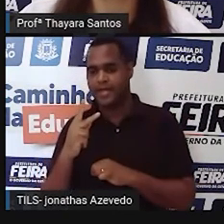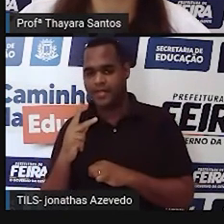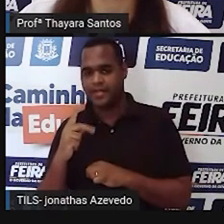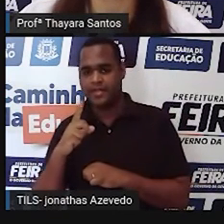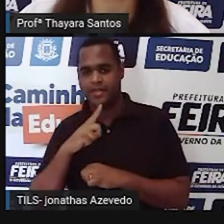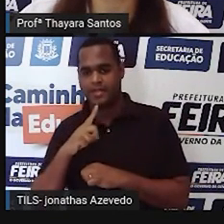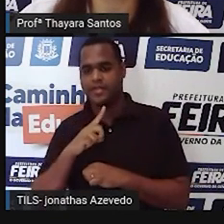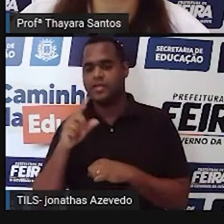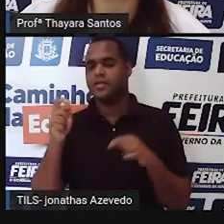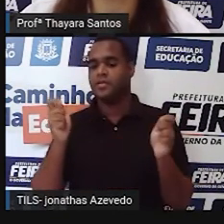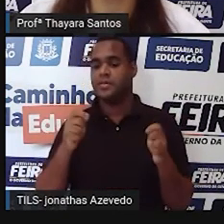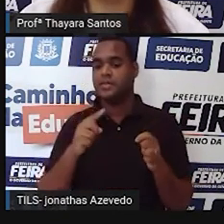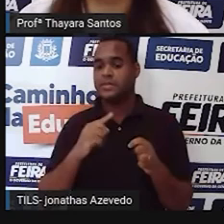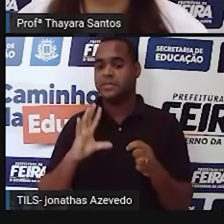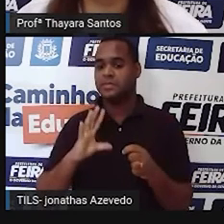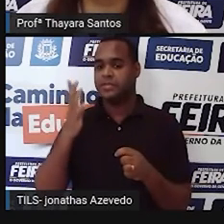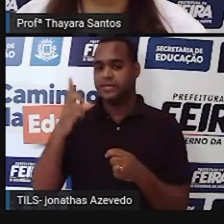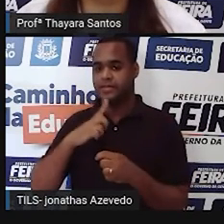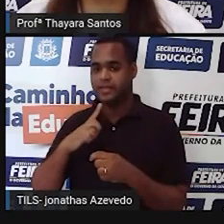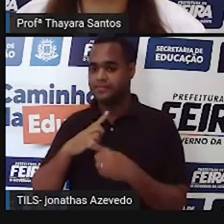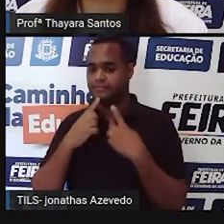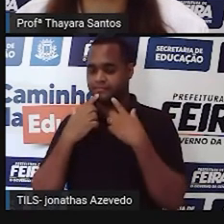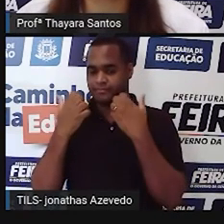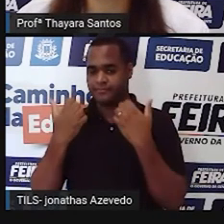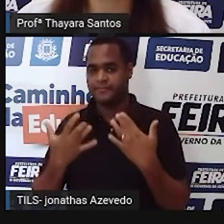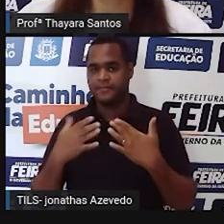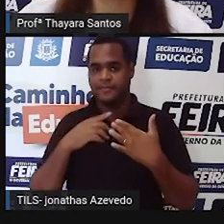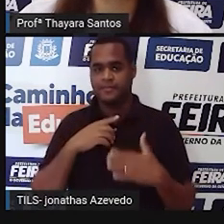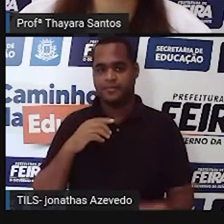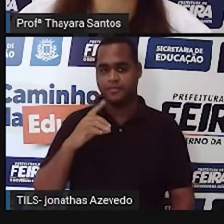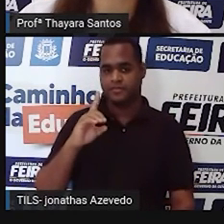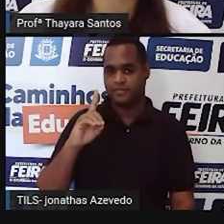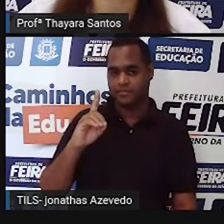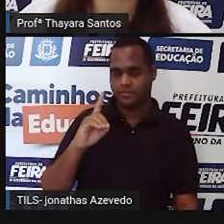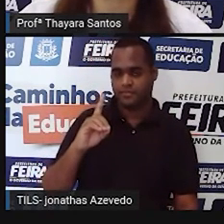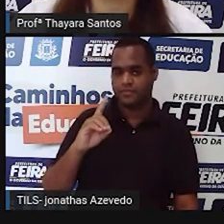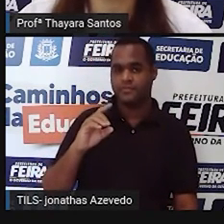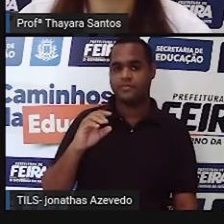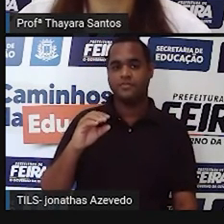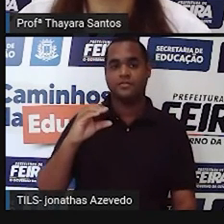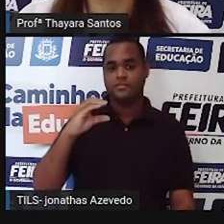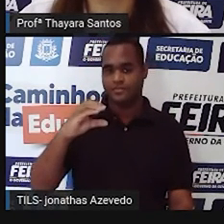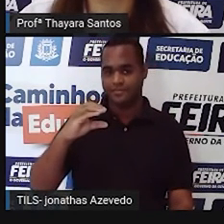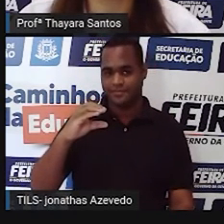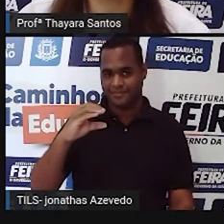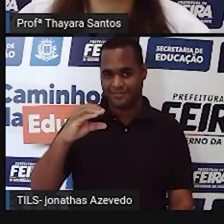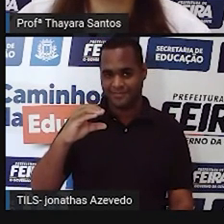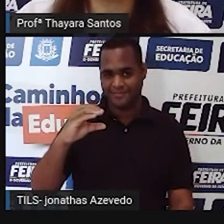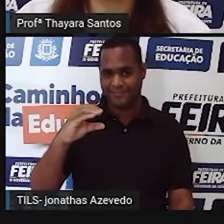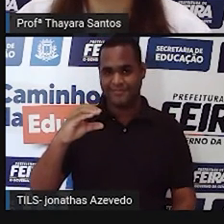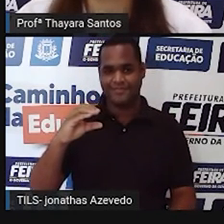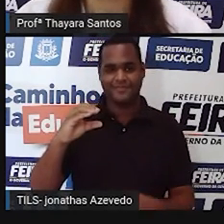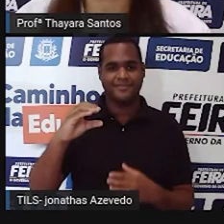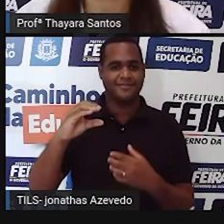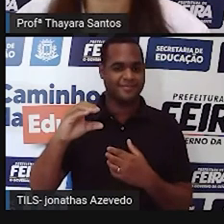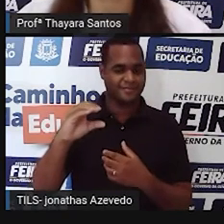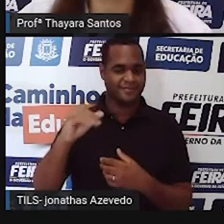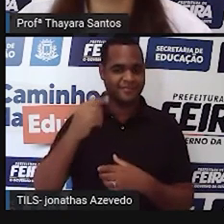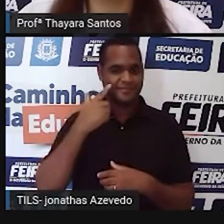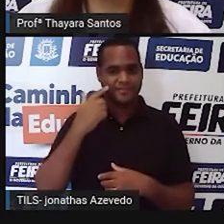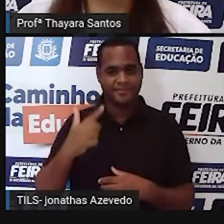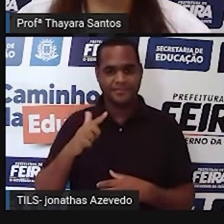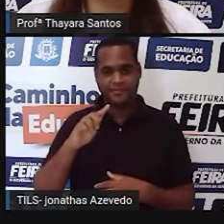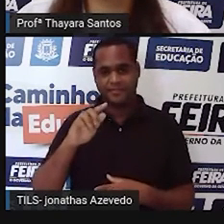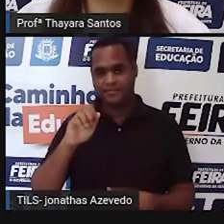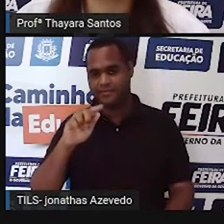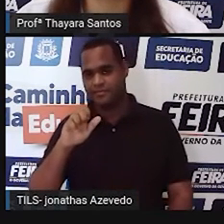para que não mate os espermatozoides, é a letra D, as glândulas buboratrais. Letra C, desculpe. As glândulas